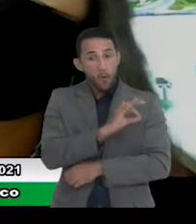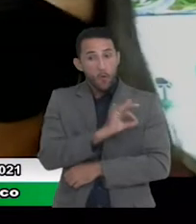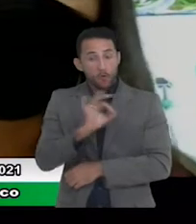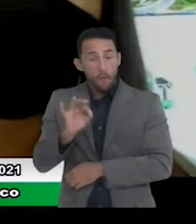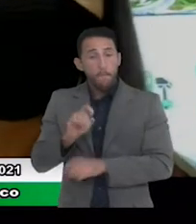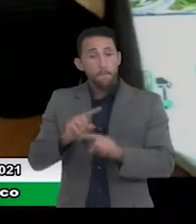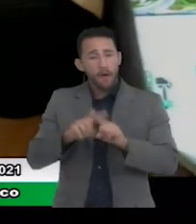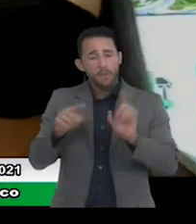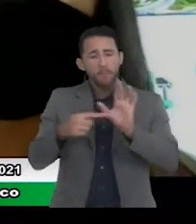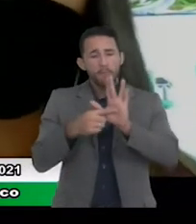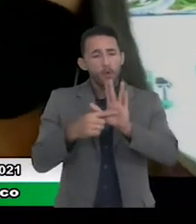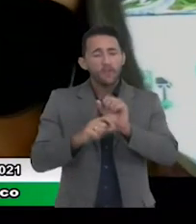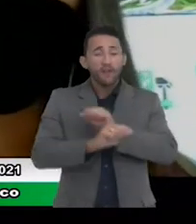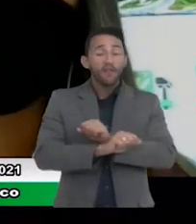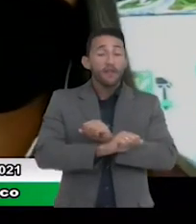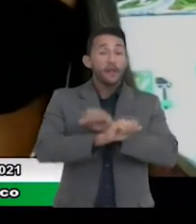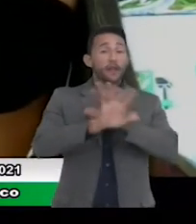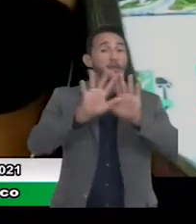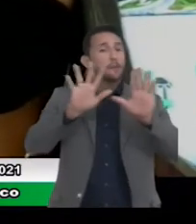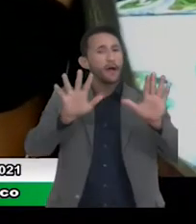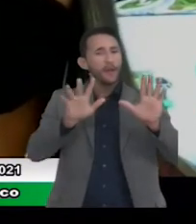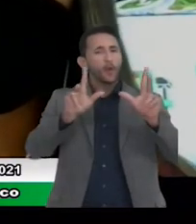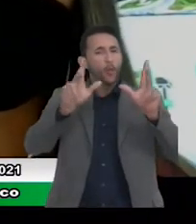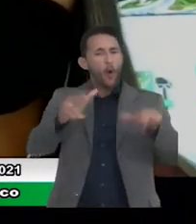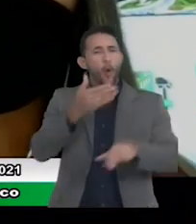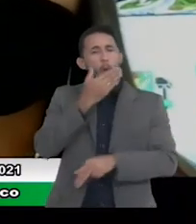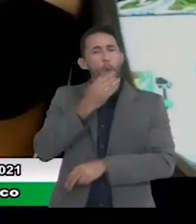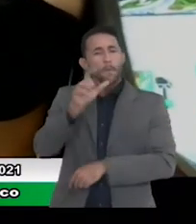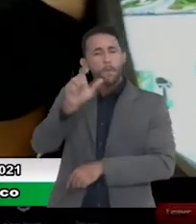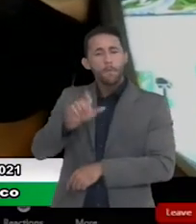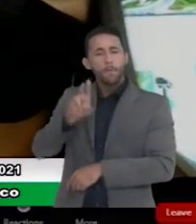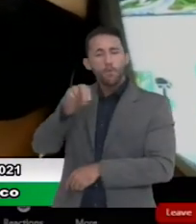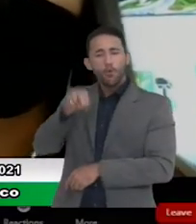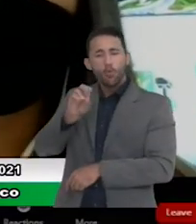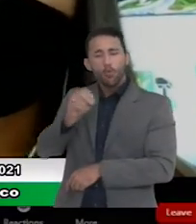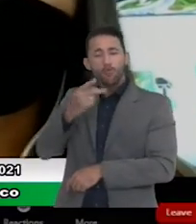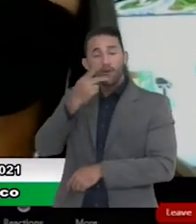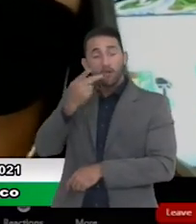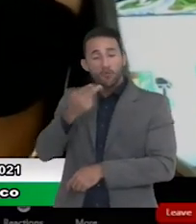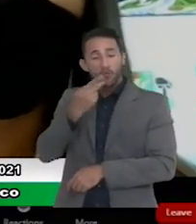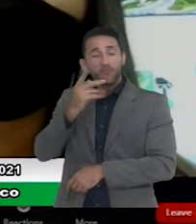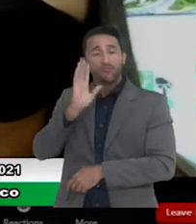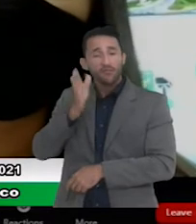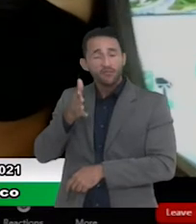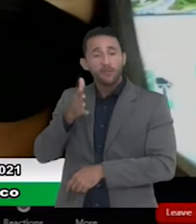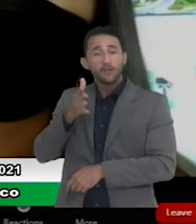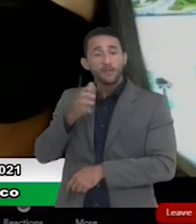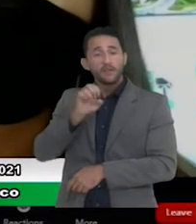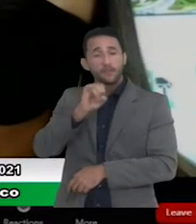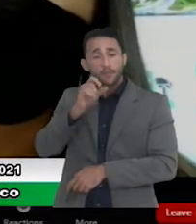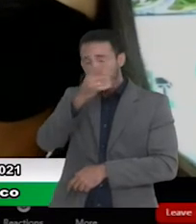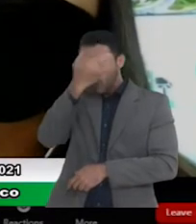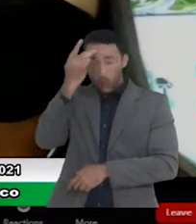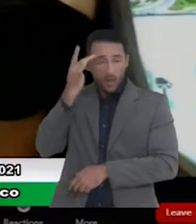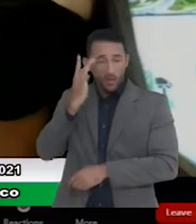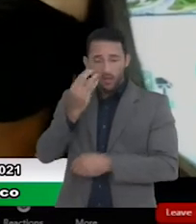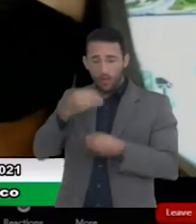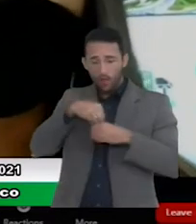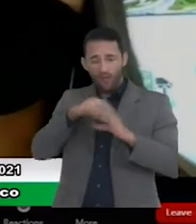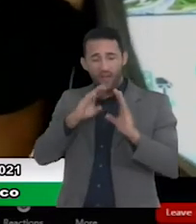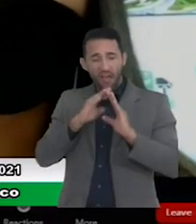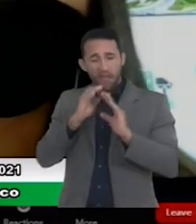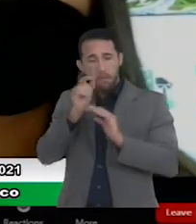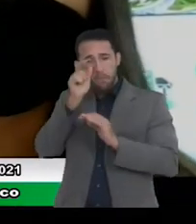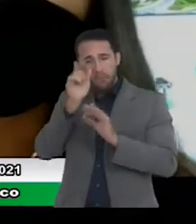transparência como o secretário Bruno Mancini disse para o nosso público para quem está em casa para que tenha um pouco mais de facilidade e a gente